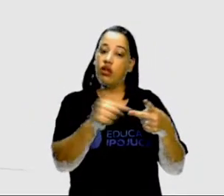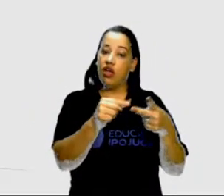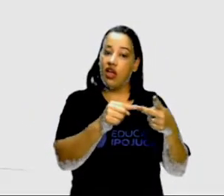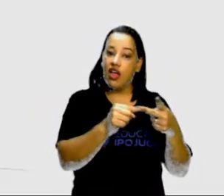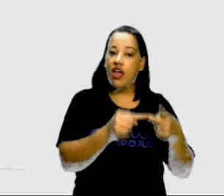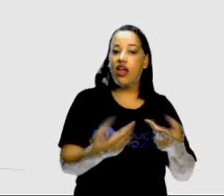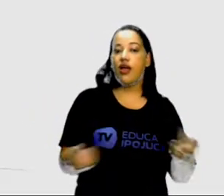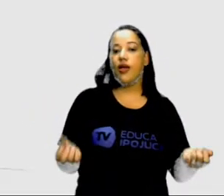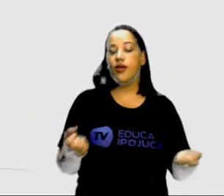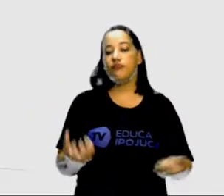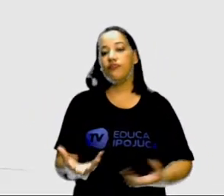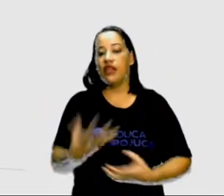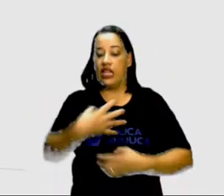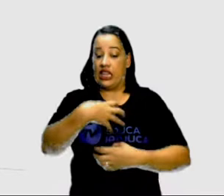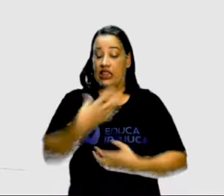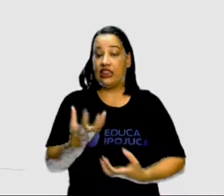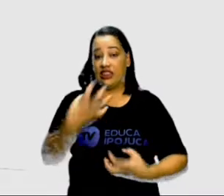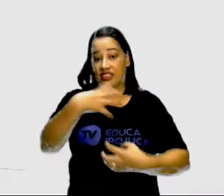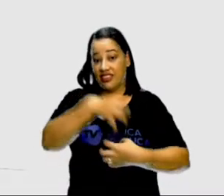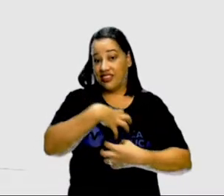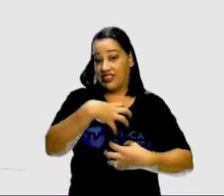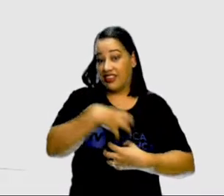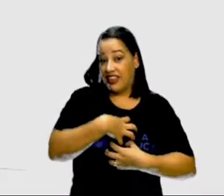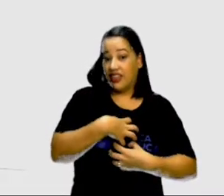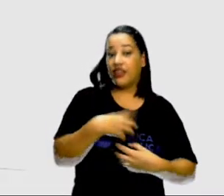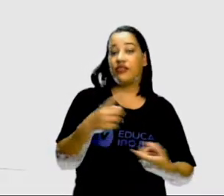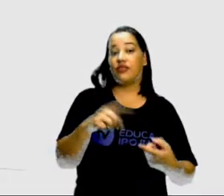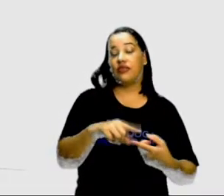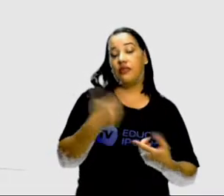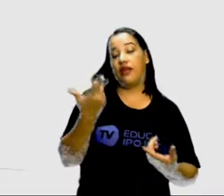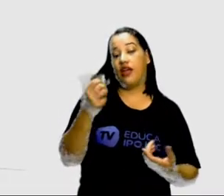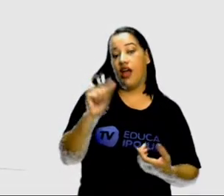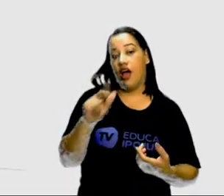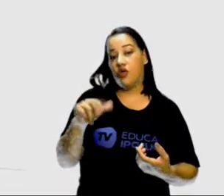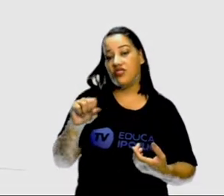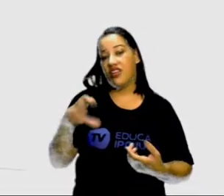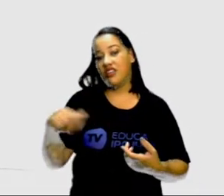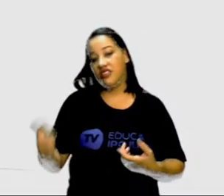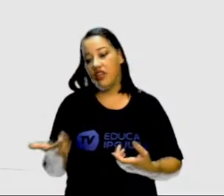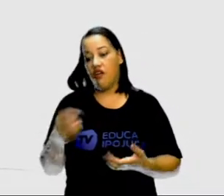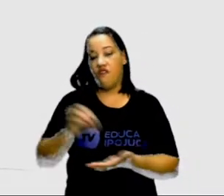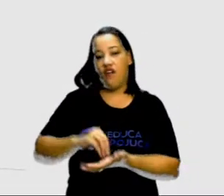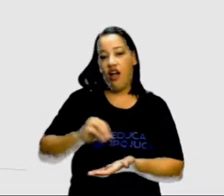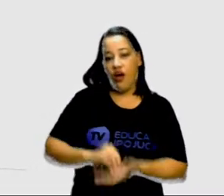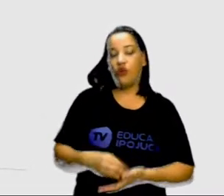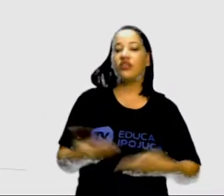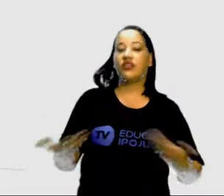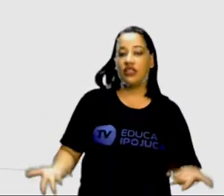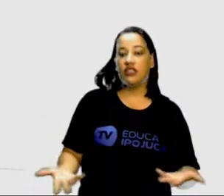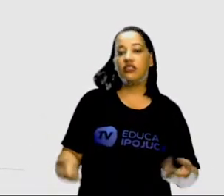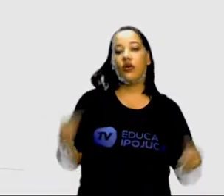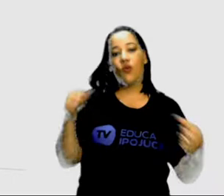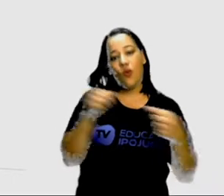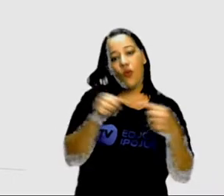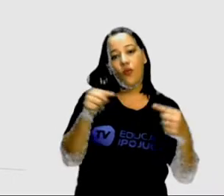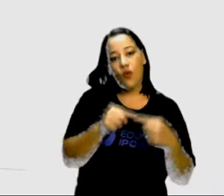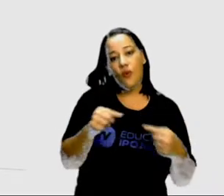como essa rítmica da rima é um processo incorporado nessa